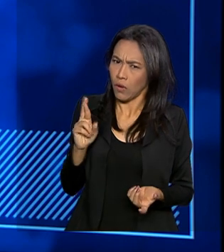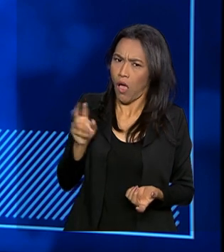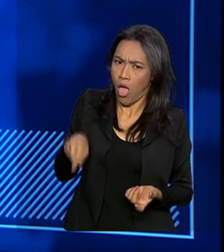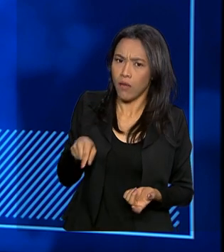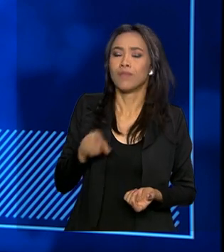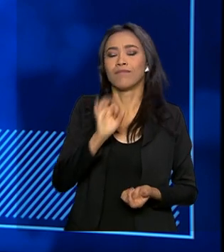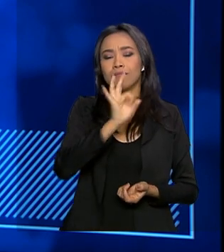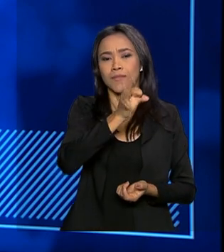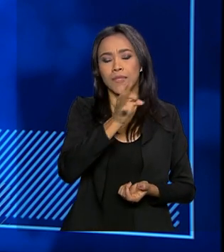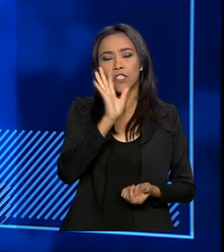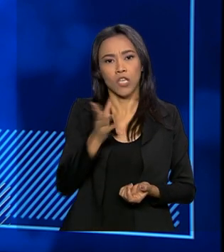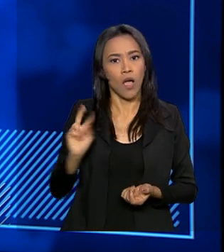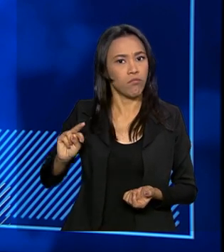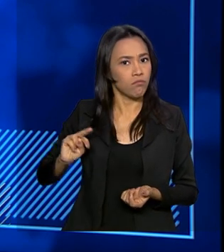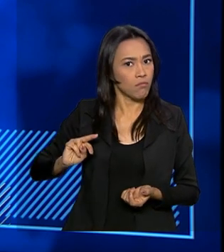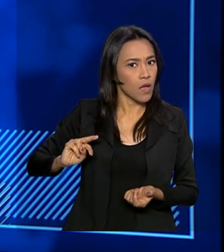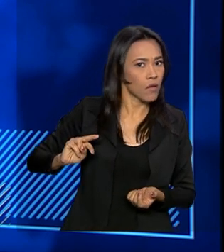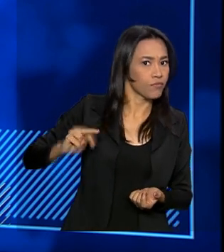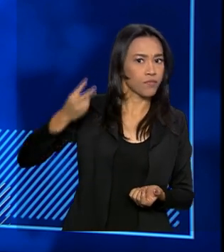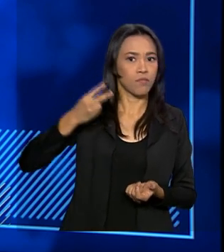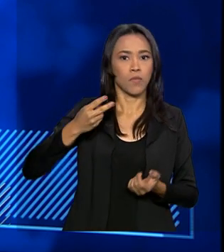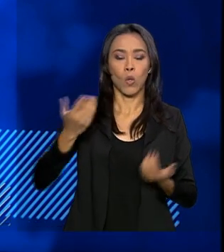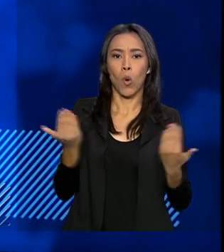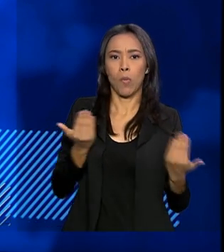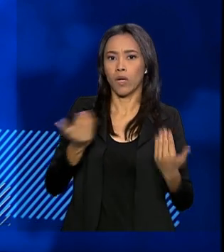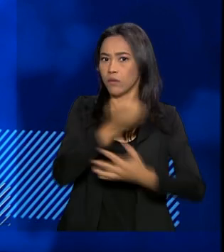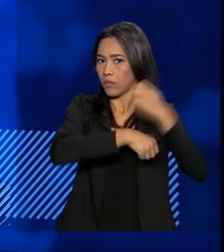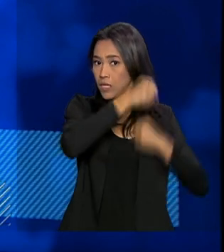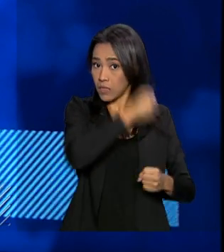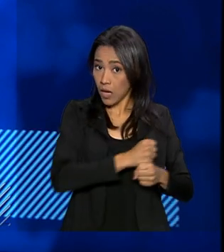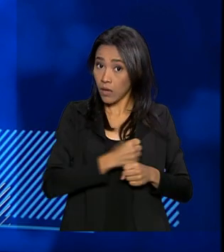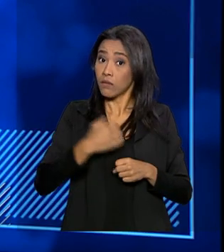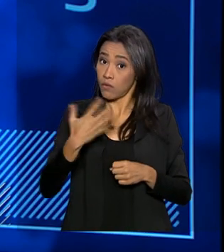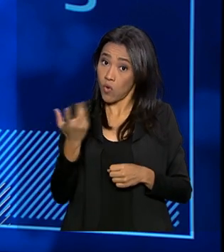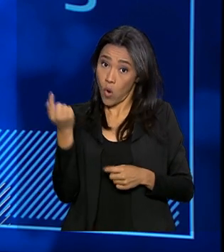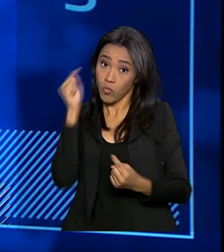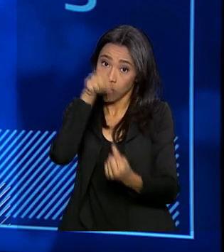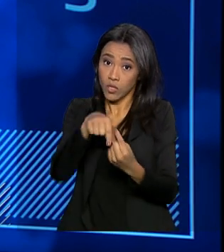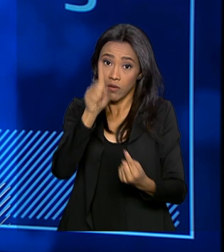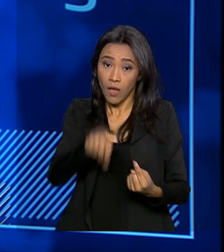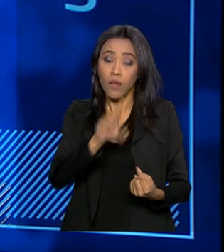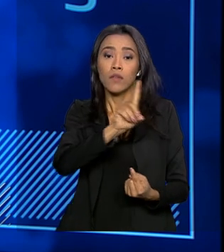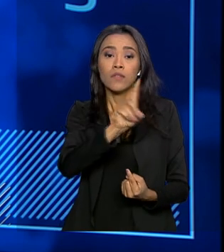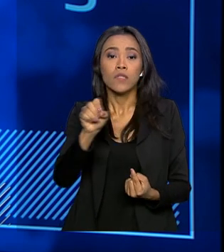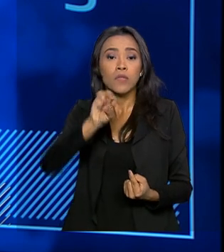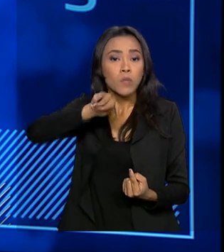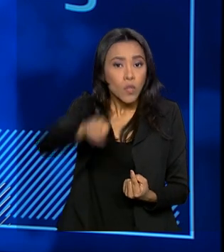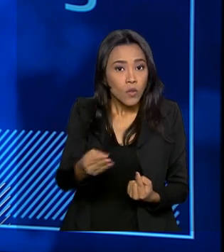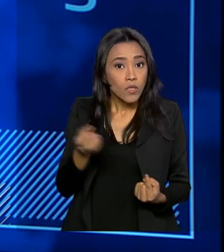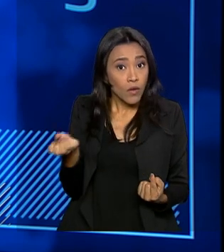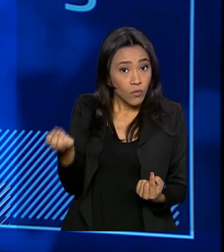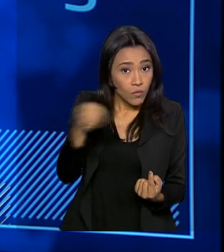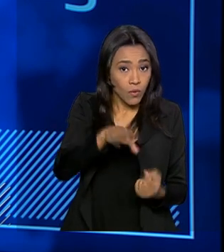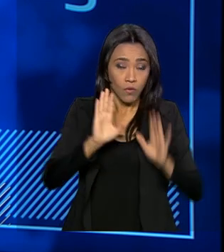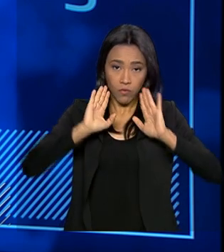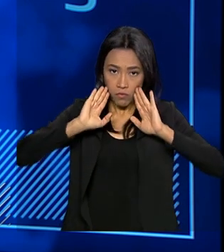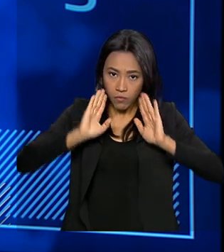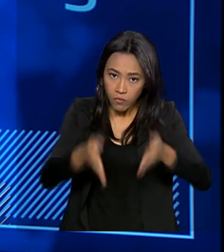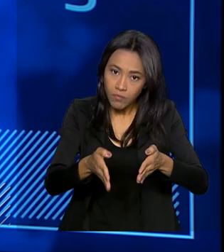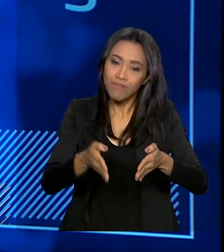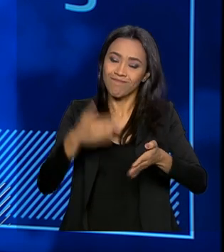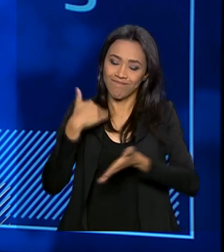Já arrecadamos mais do o ano passado, a meta, como eu falei, arrecadar mais de 100 milhões. E esse é o novo foco da Secretaria, trabalhar